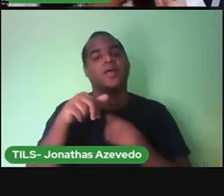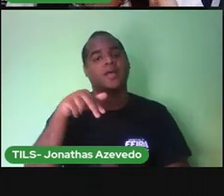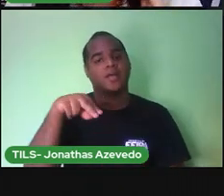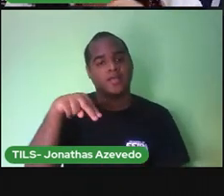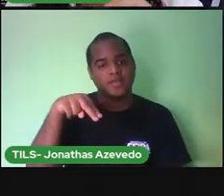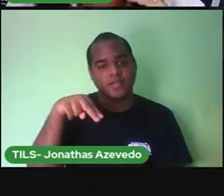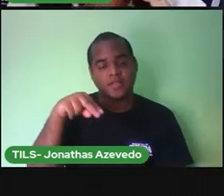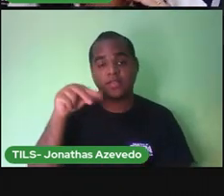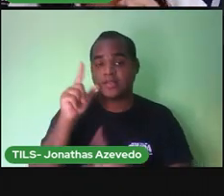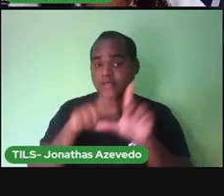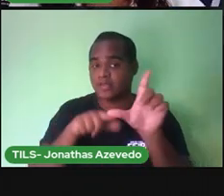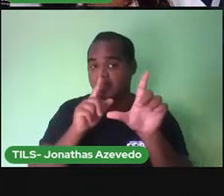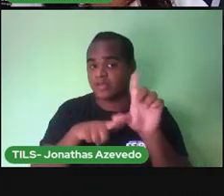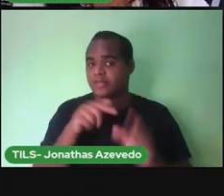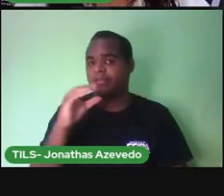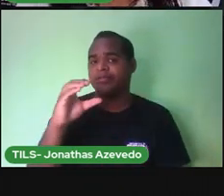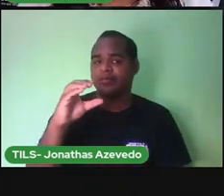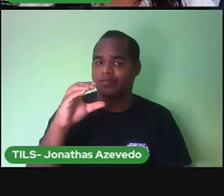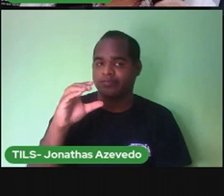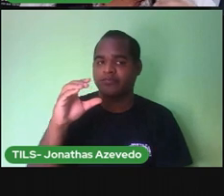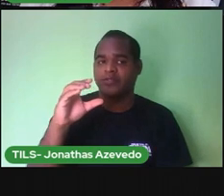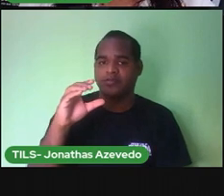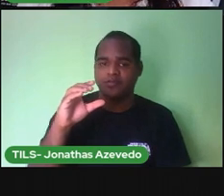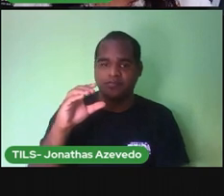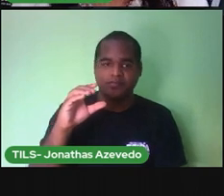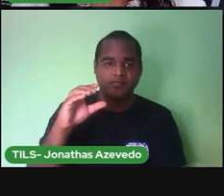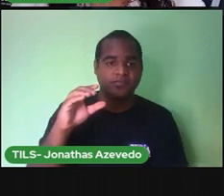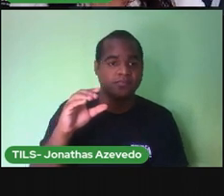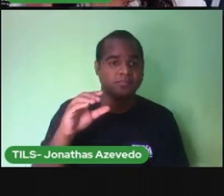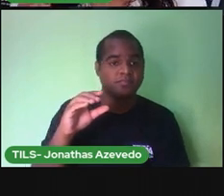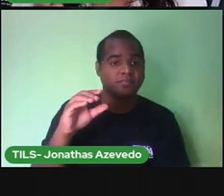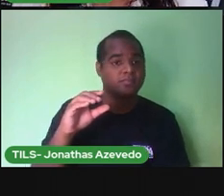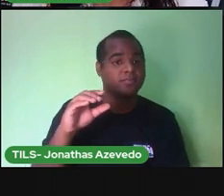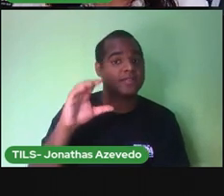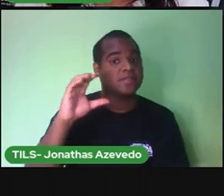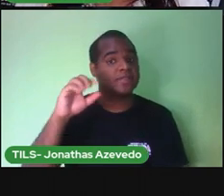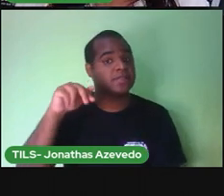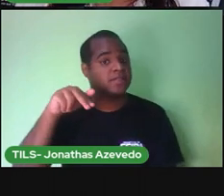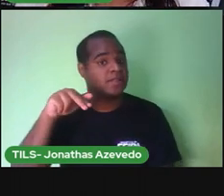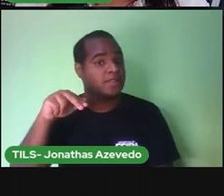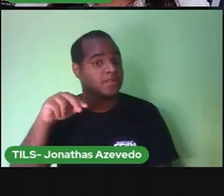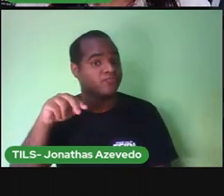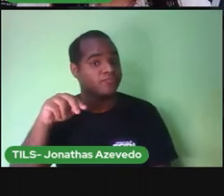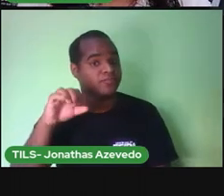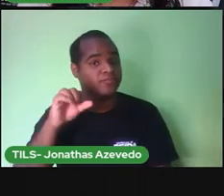pela letra C. O NÃO virou CÃO.